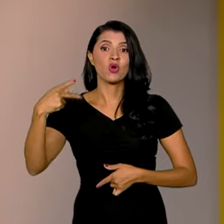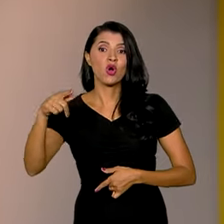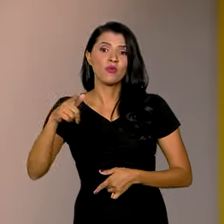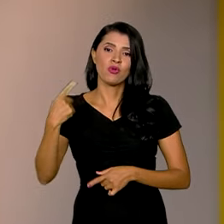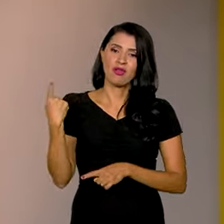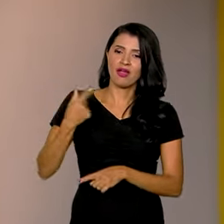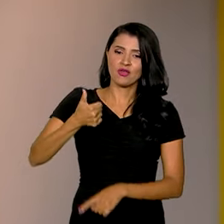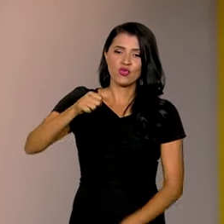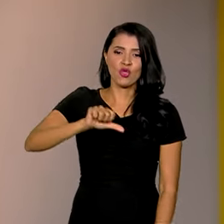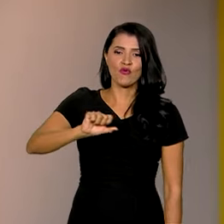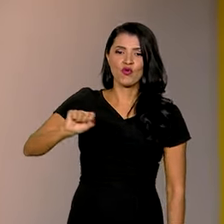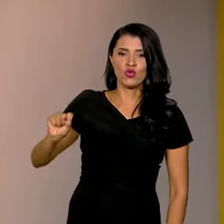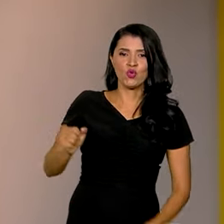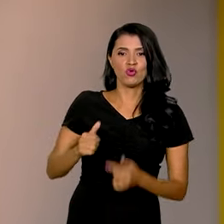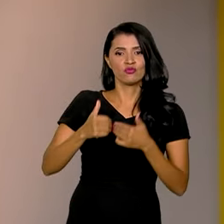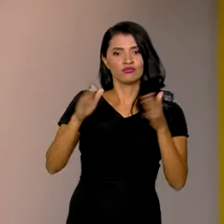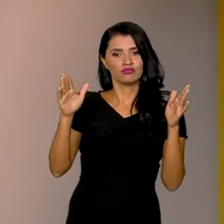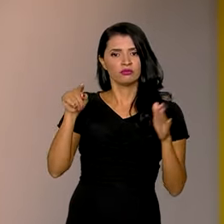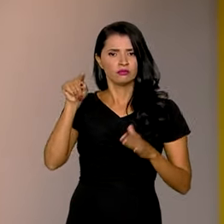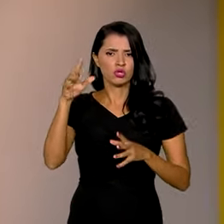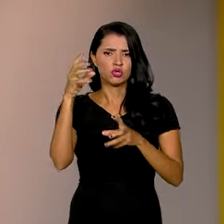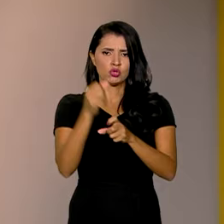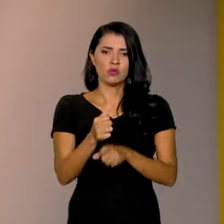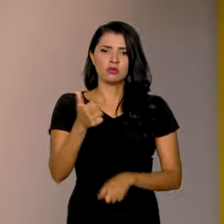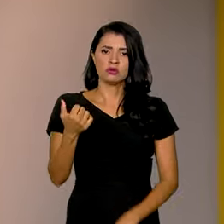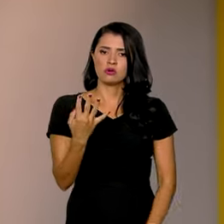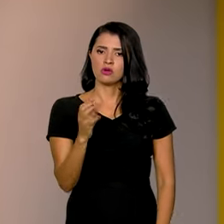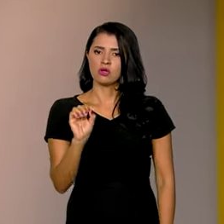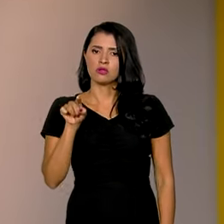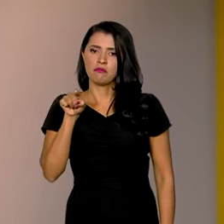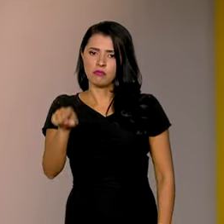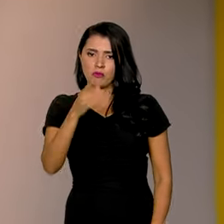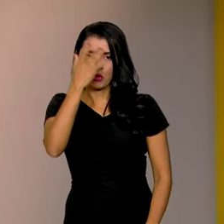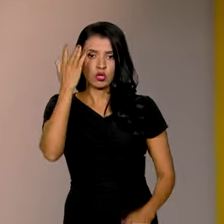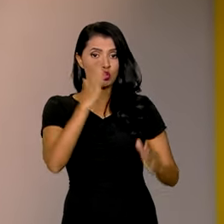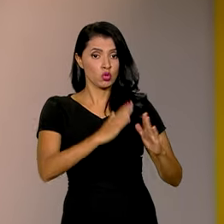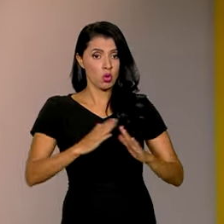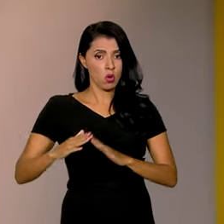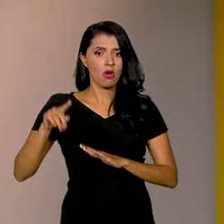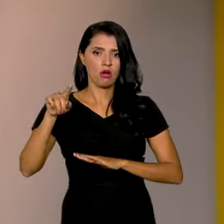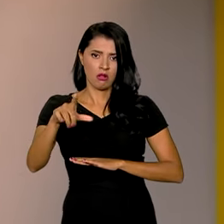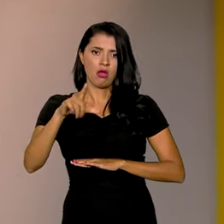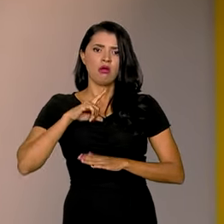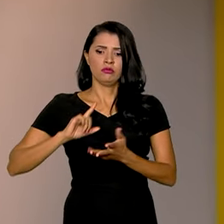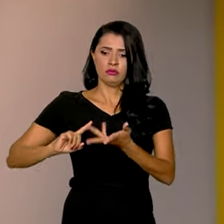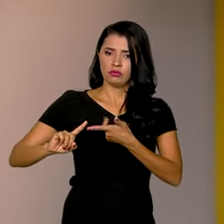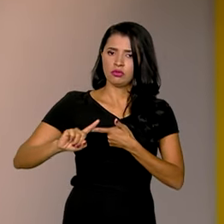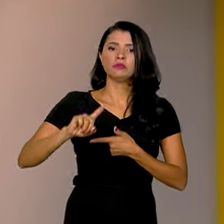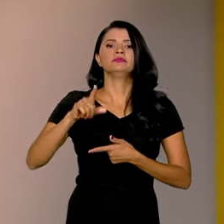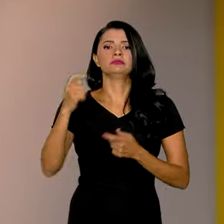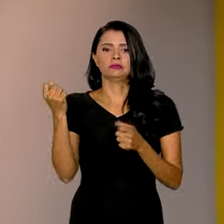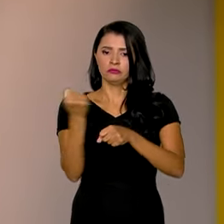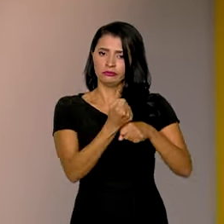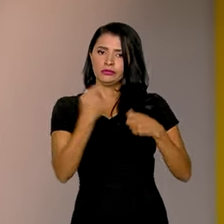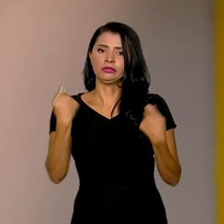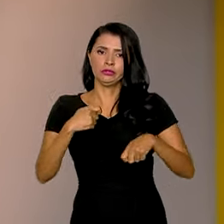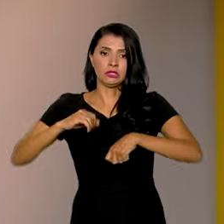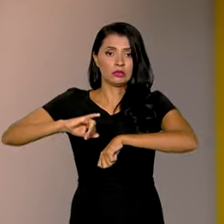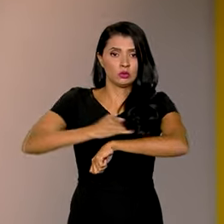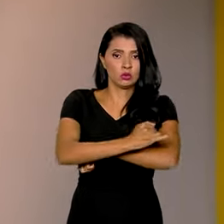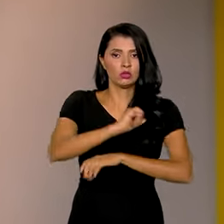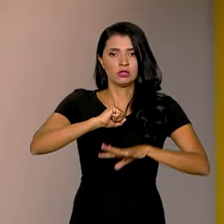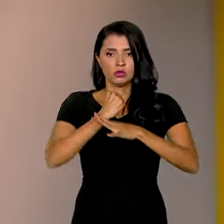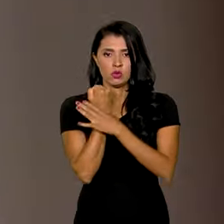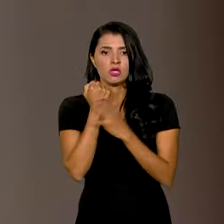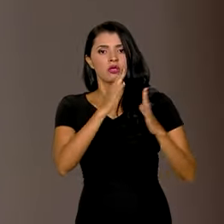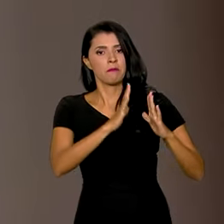1988. Com cerca de 140 mil moradores, o bairro tem demandas nas áreas de infraestrutura, segurança